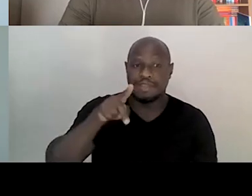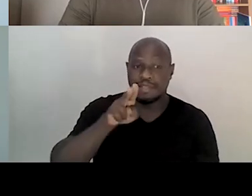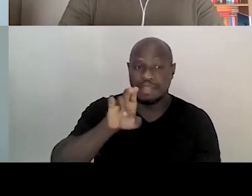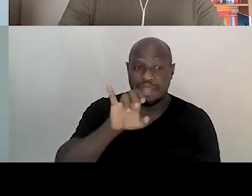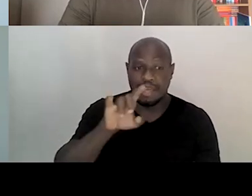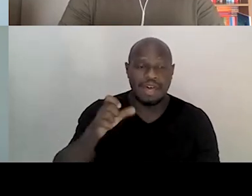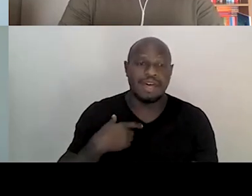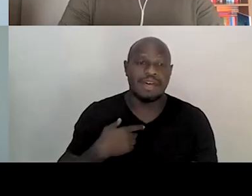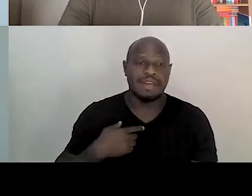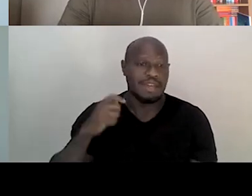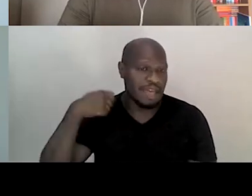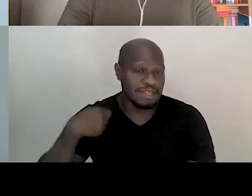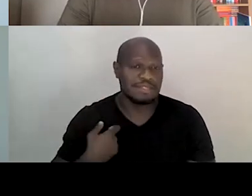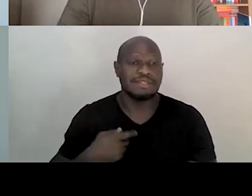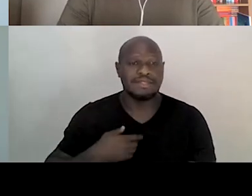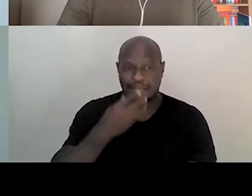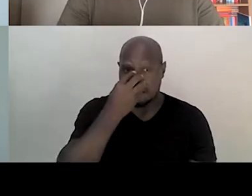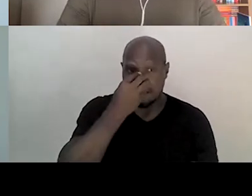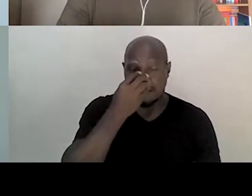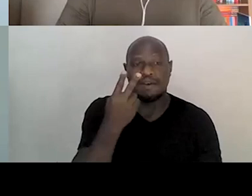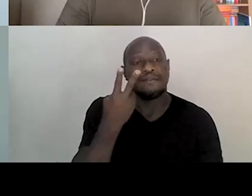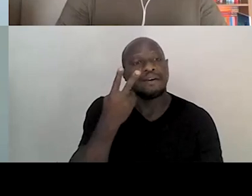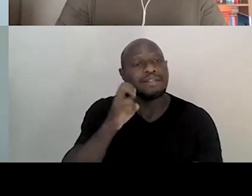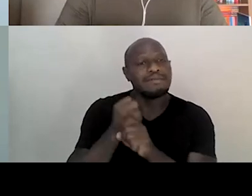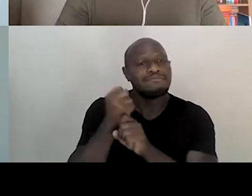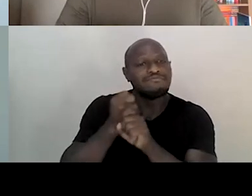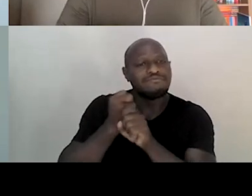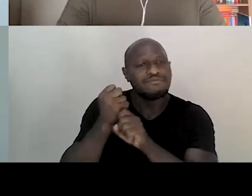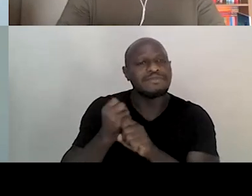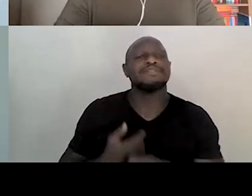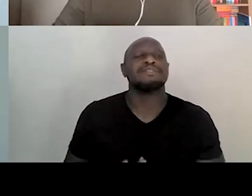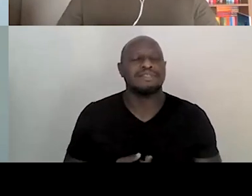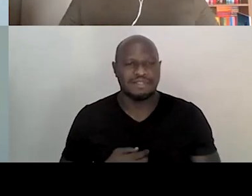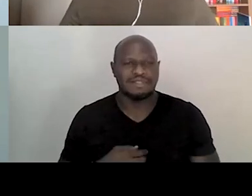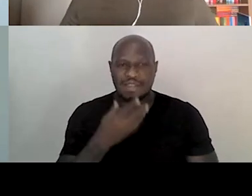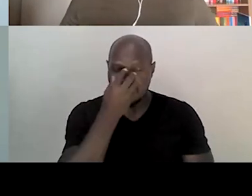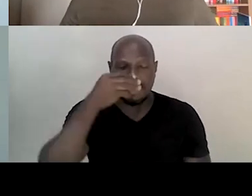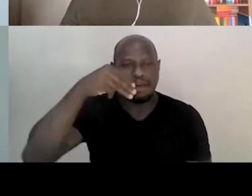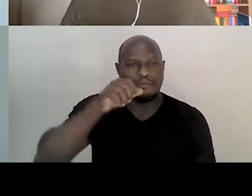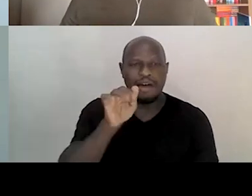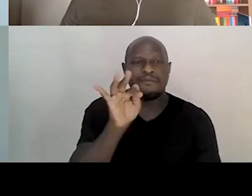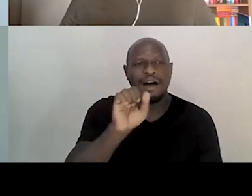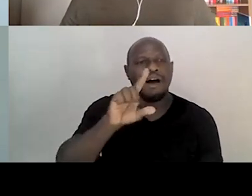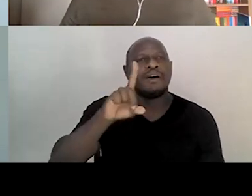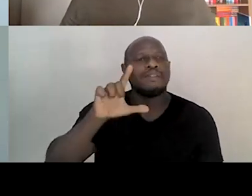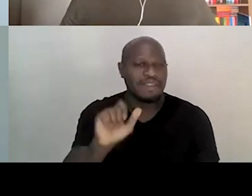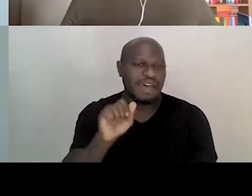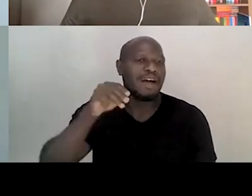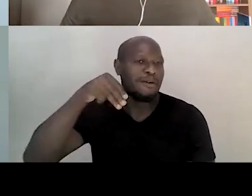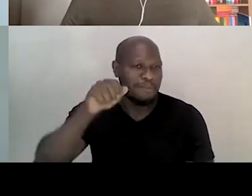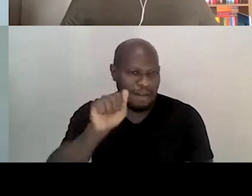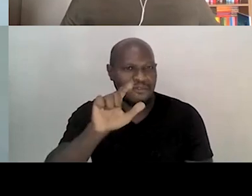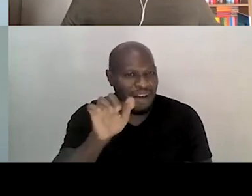25 anos da vida a palhaça Mafalda Mafalda, temos duas Mafaldas hoje. Aliás, três, Mafalda Mafalda e